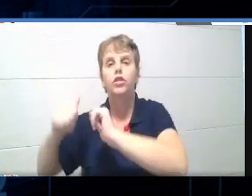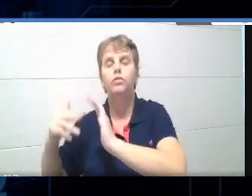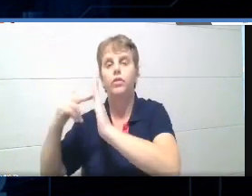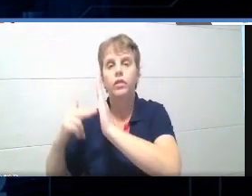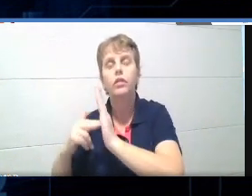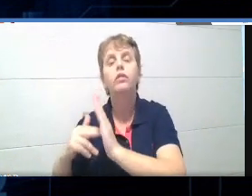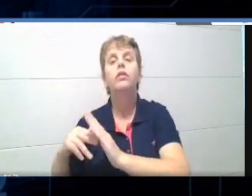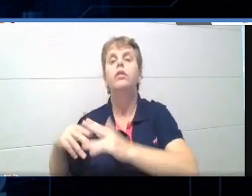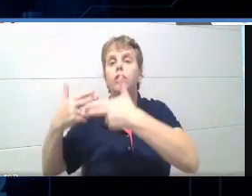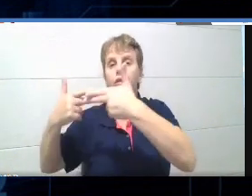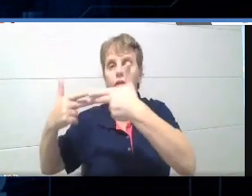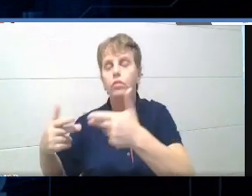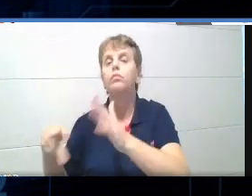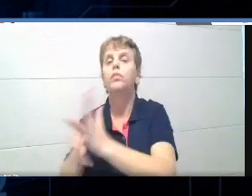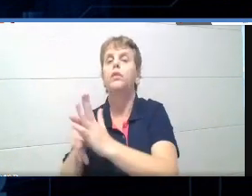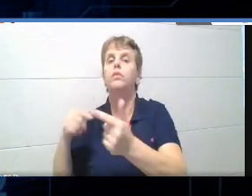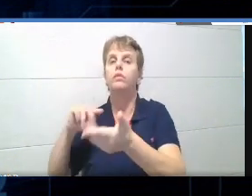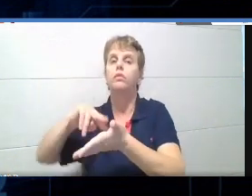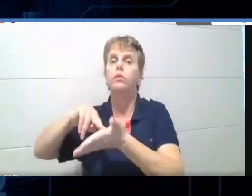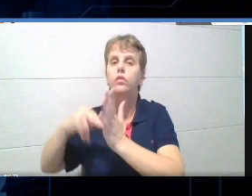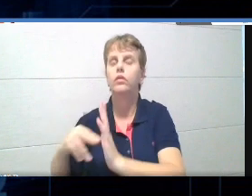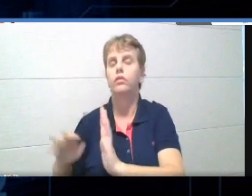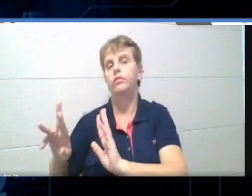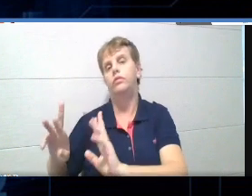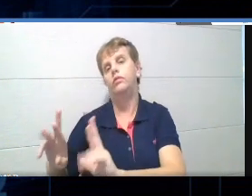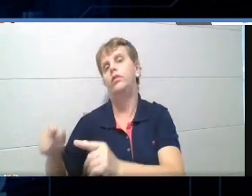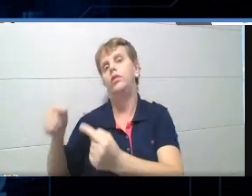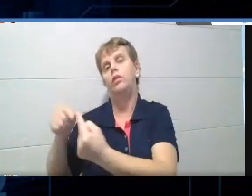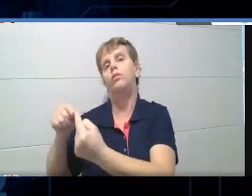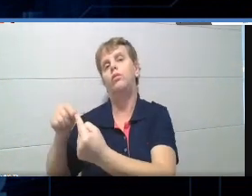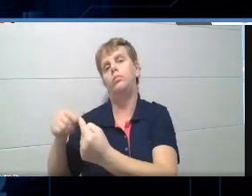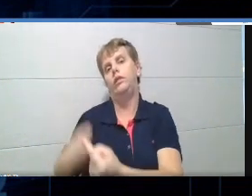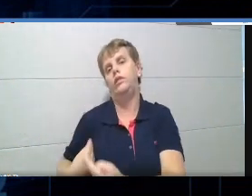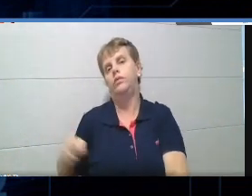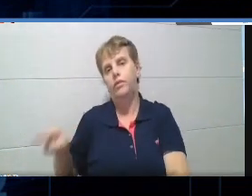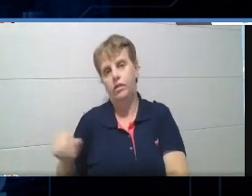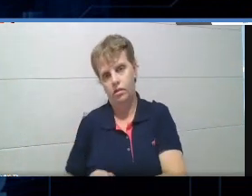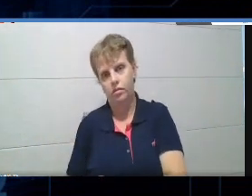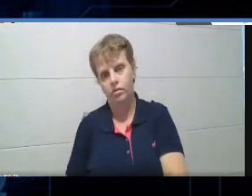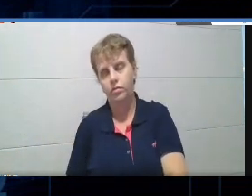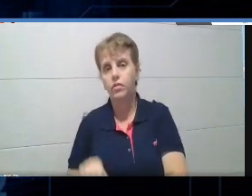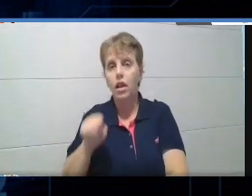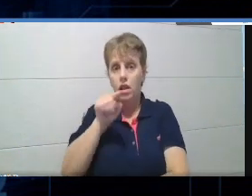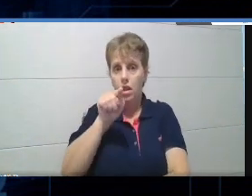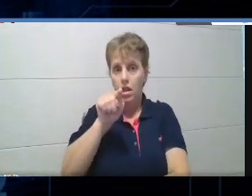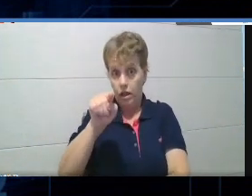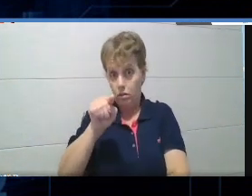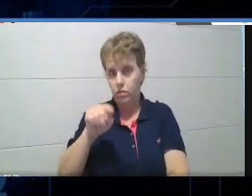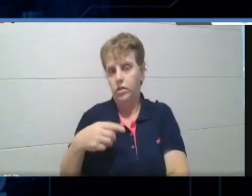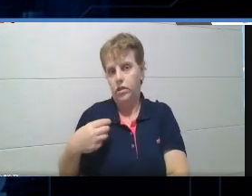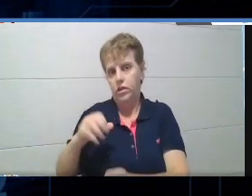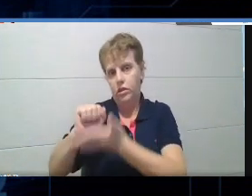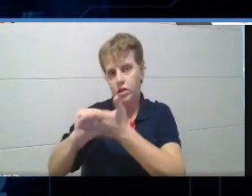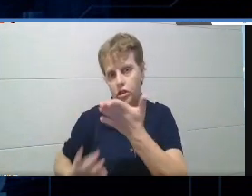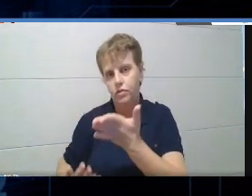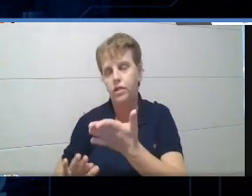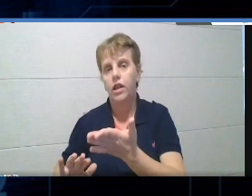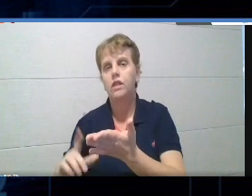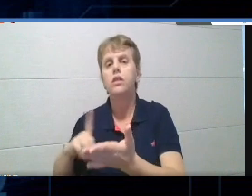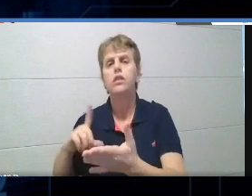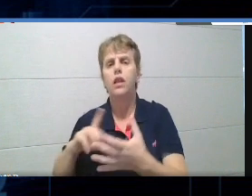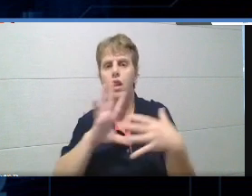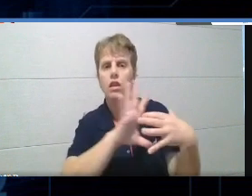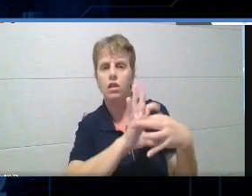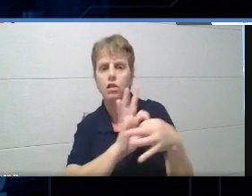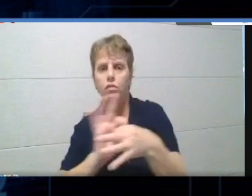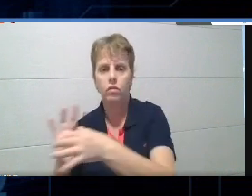de significado, vamos dizer assim, então, a sua atividade, ela tem uma contextualização, e aqui eu vou, a gente vai